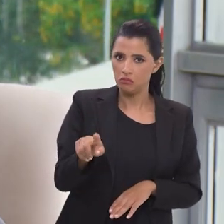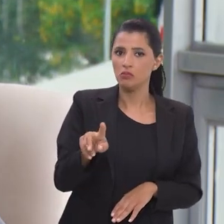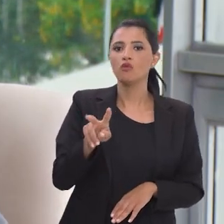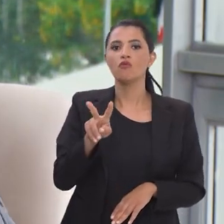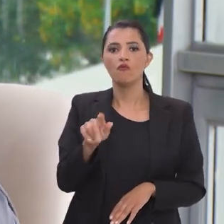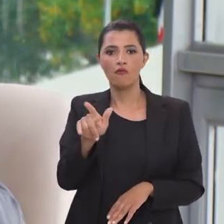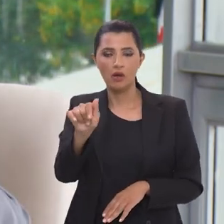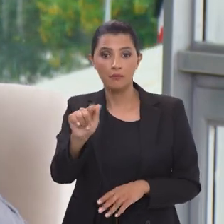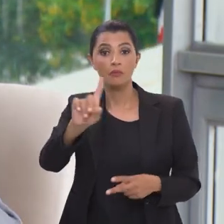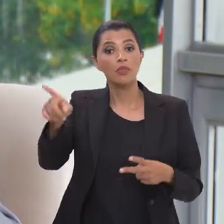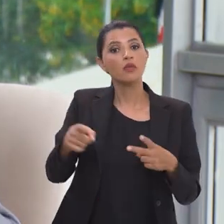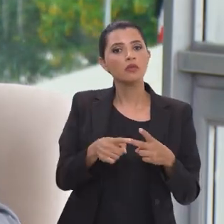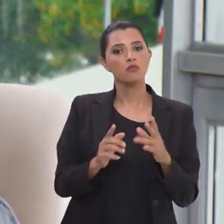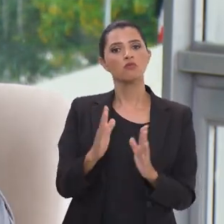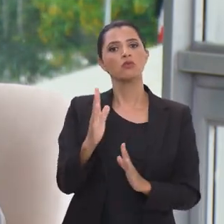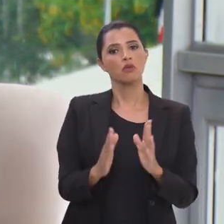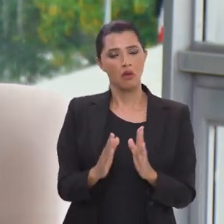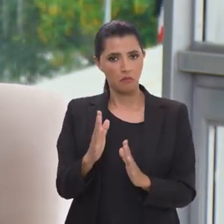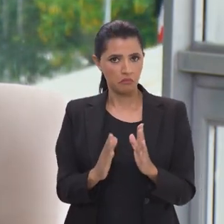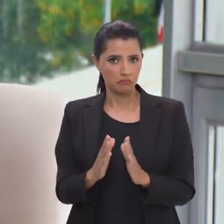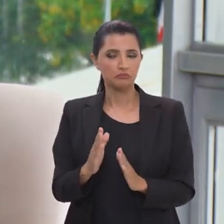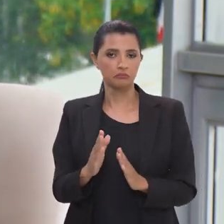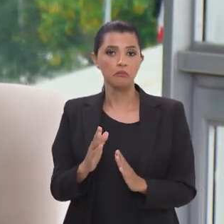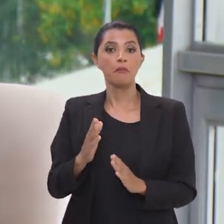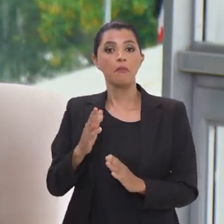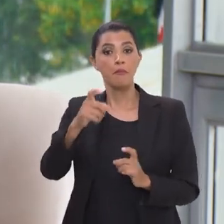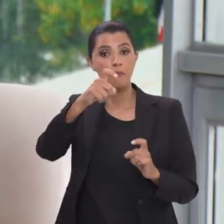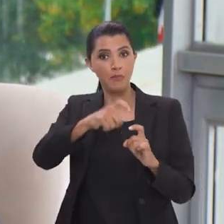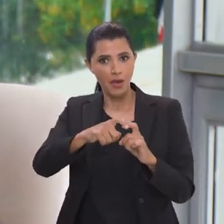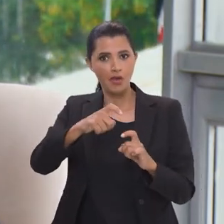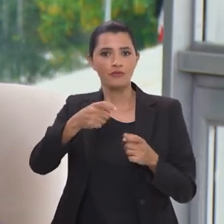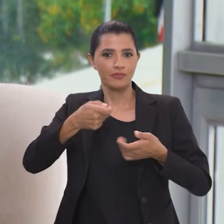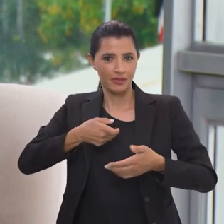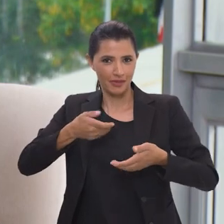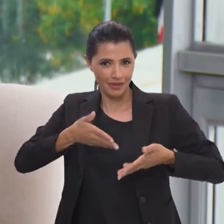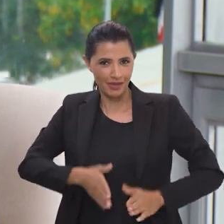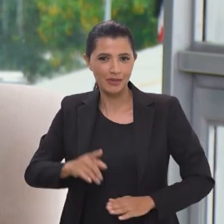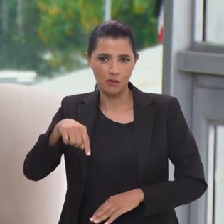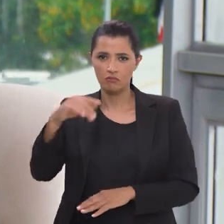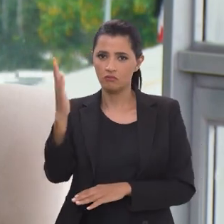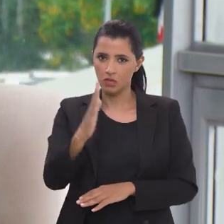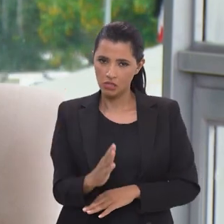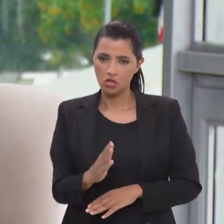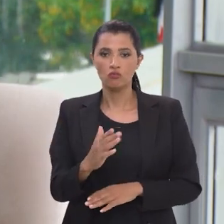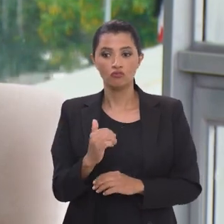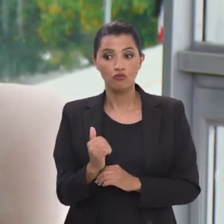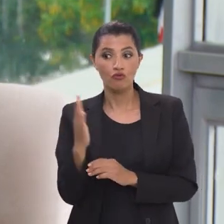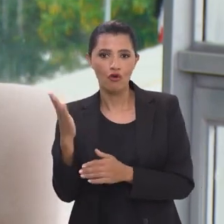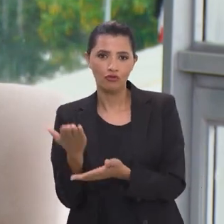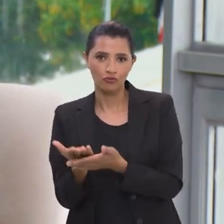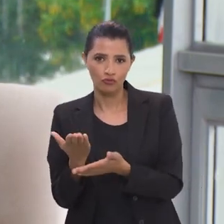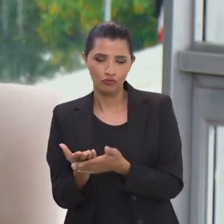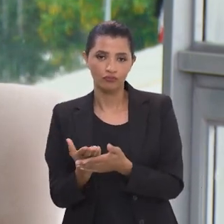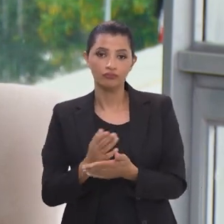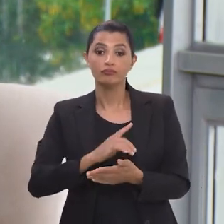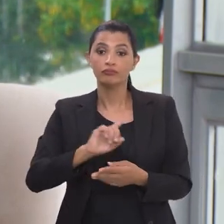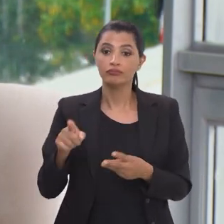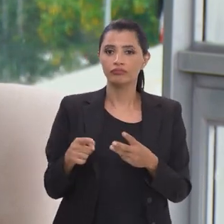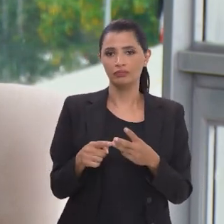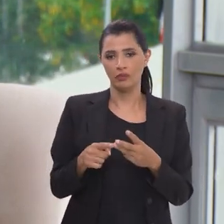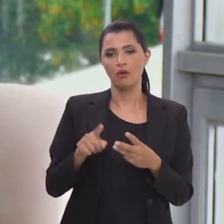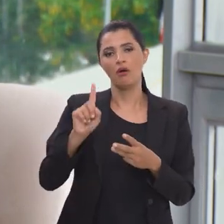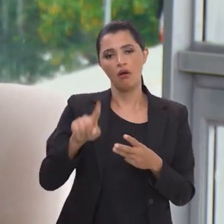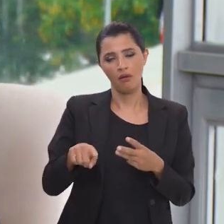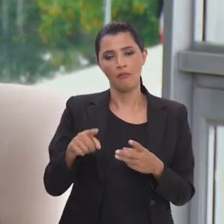médicos brasileiros que fizeram curso de medicina fora do Brasil e não fizeram revalida. Só depois dos médicos estrangeiros.